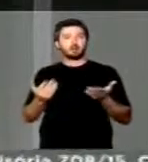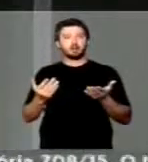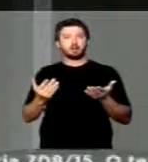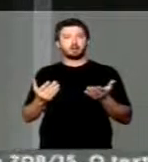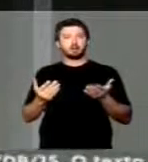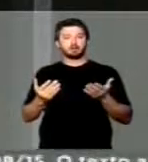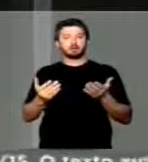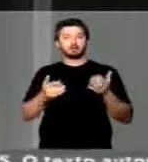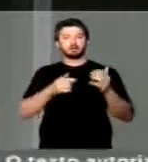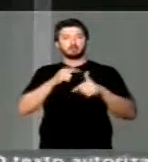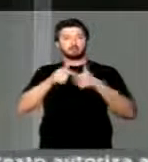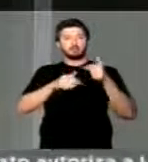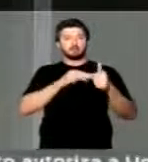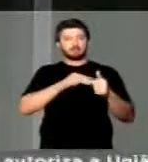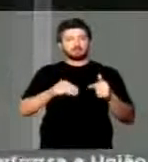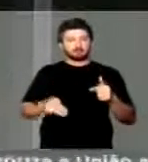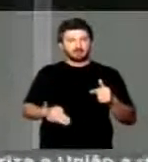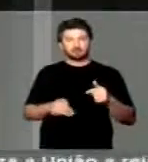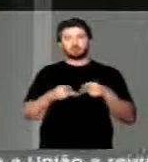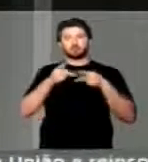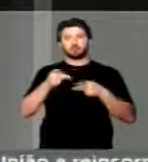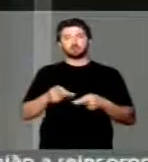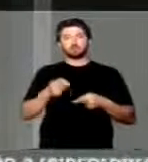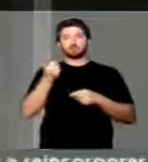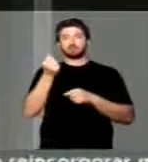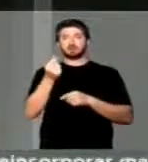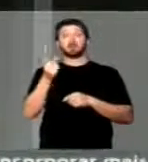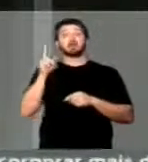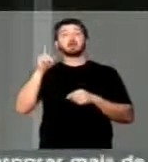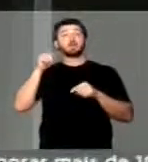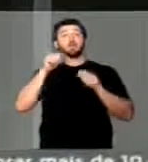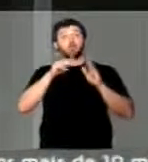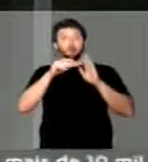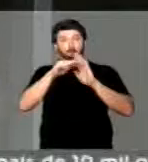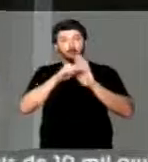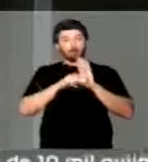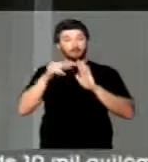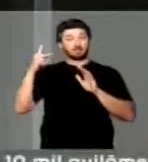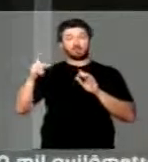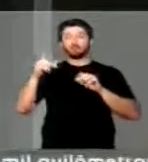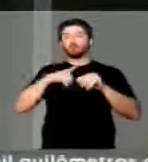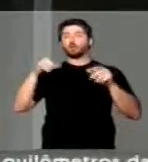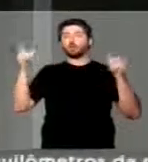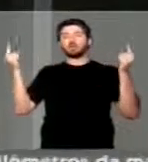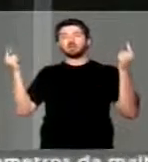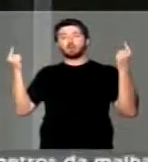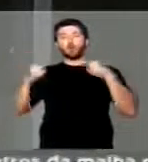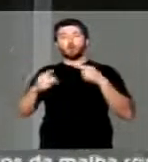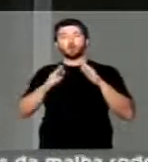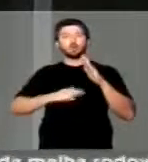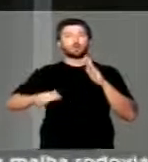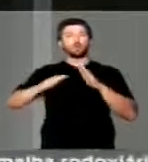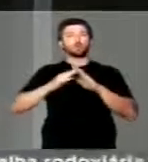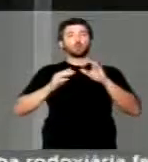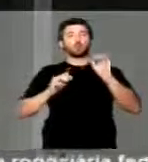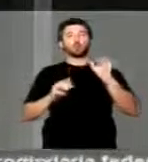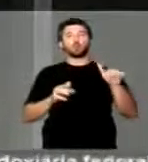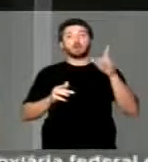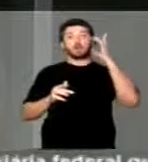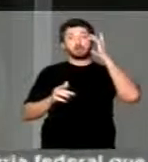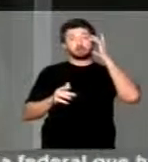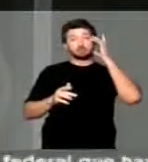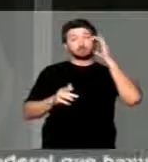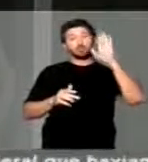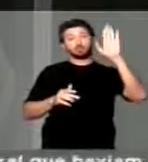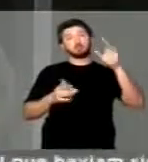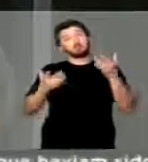ministro e comandar um programa que foi a negação do que ela prometeu. E sofreu